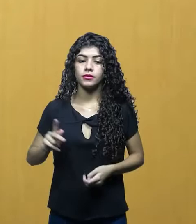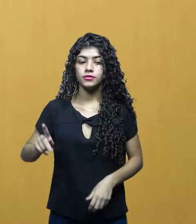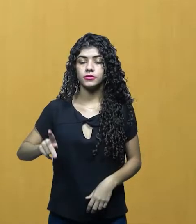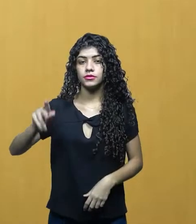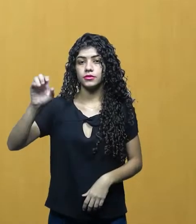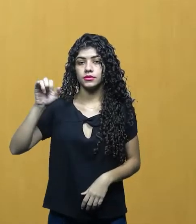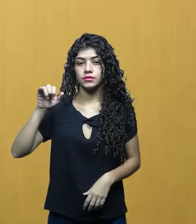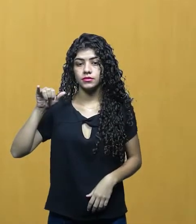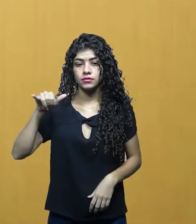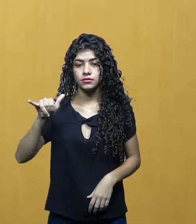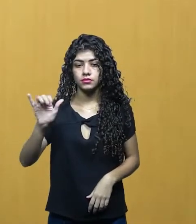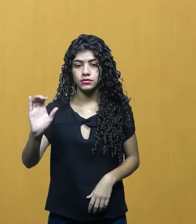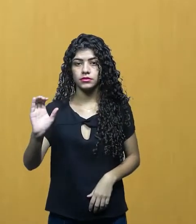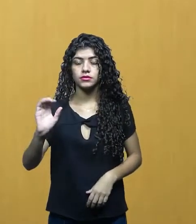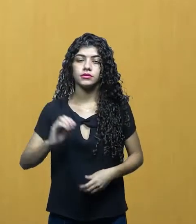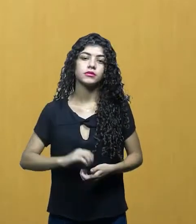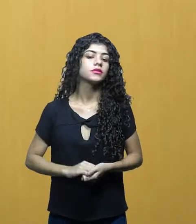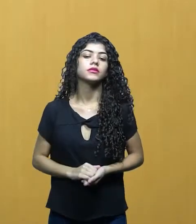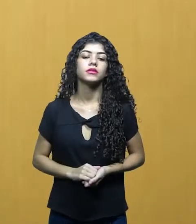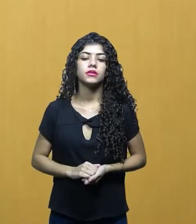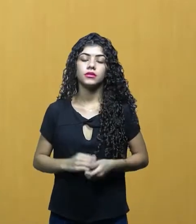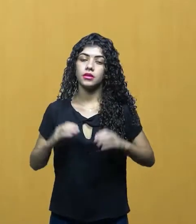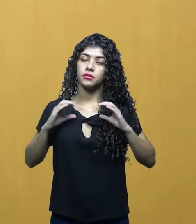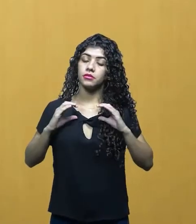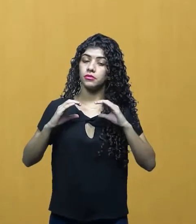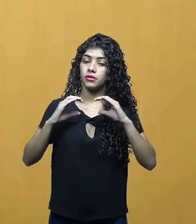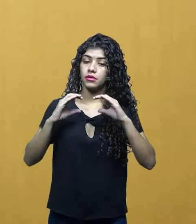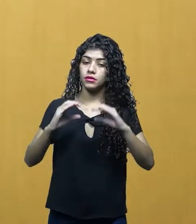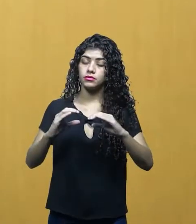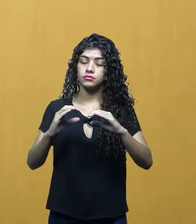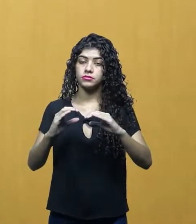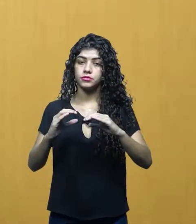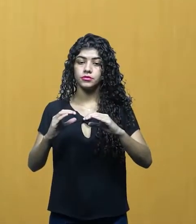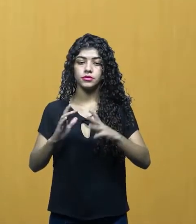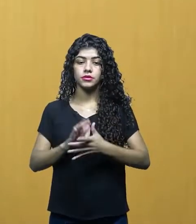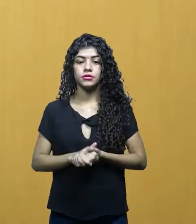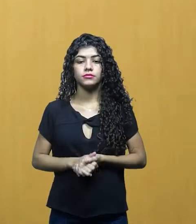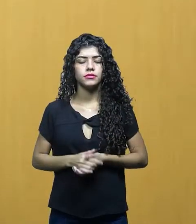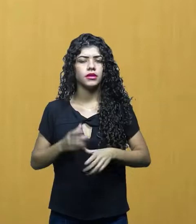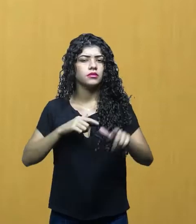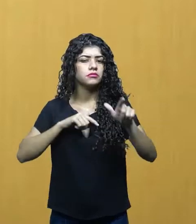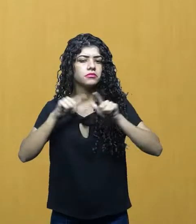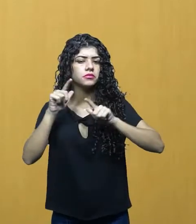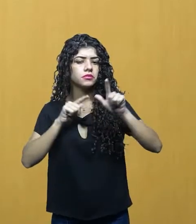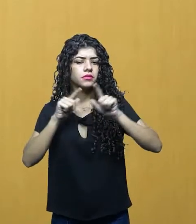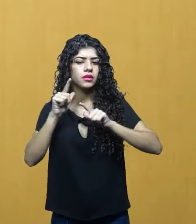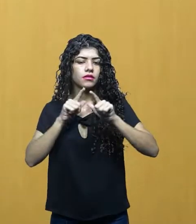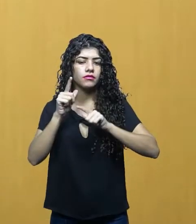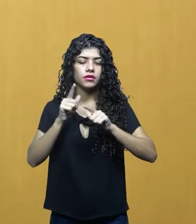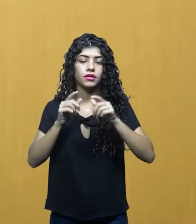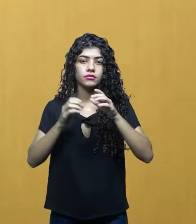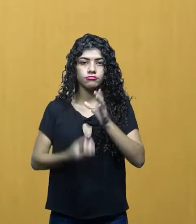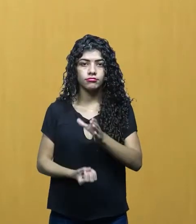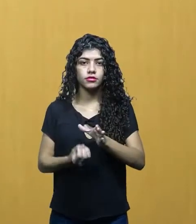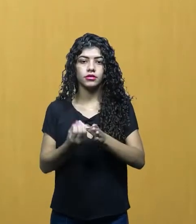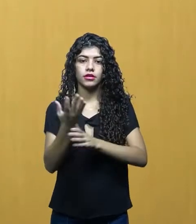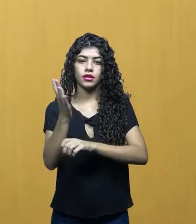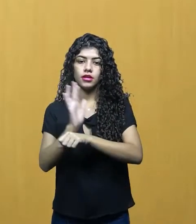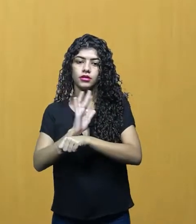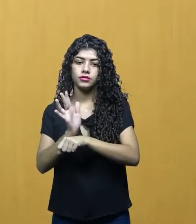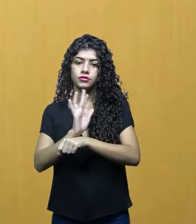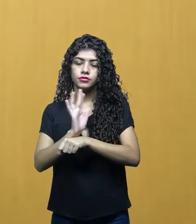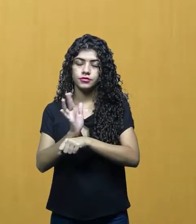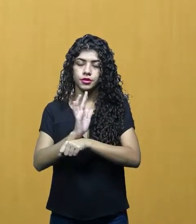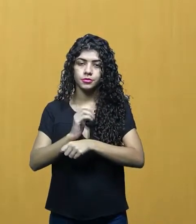produzi e roteirizei a série de TV O Dia em Que Nós Tornamos Terroristas, fui coordenadora de produção da série de TV Amor dos Outros e produzi o longa